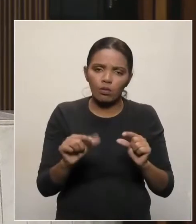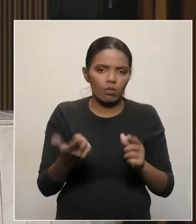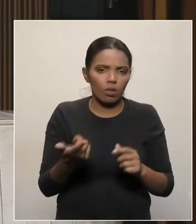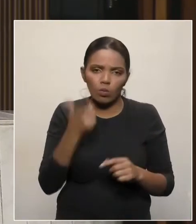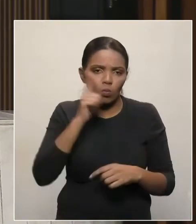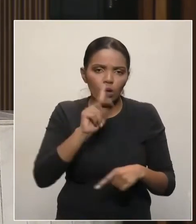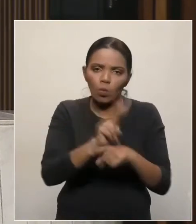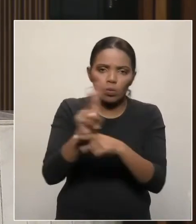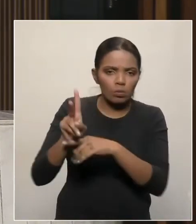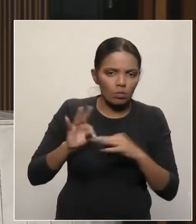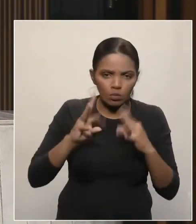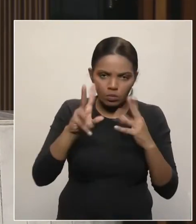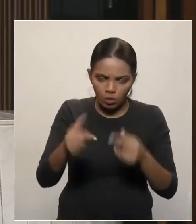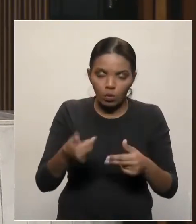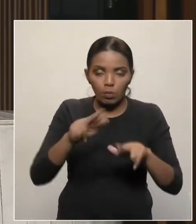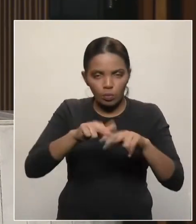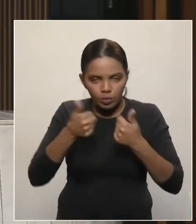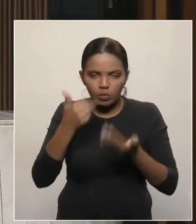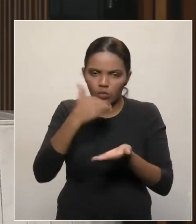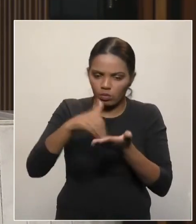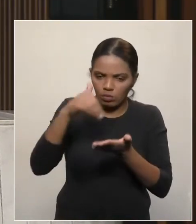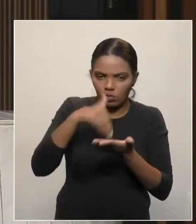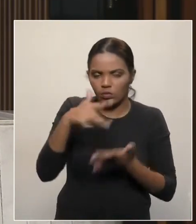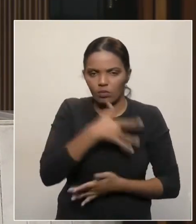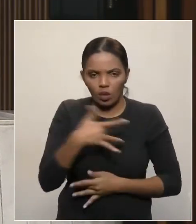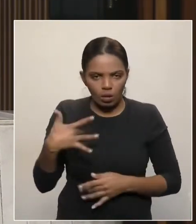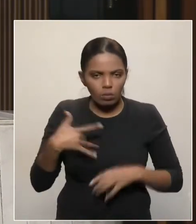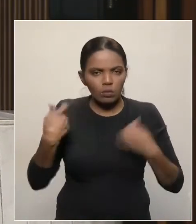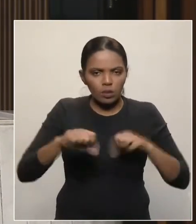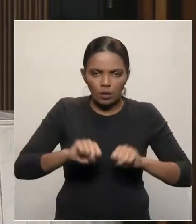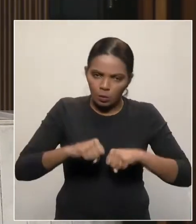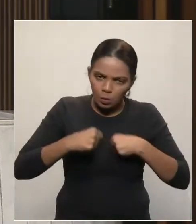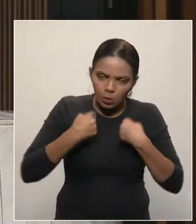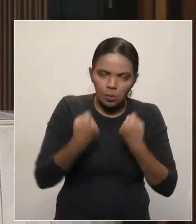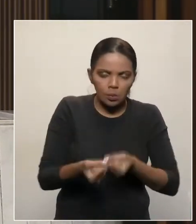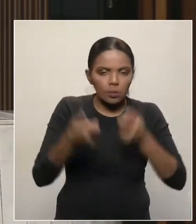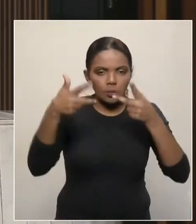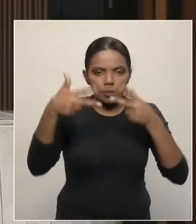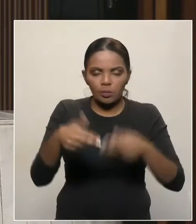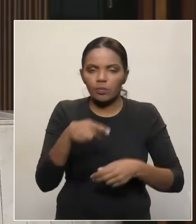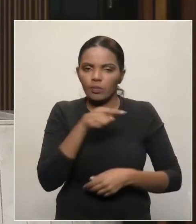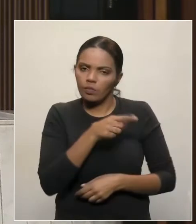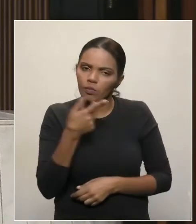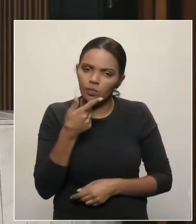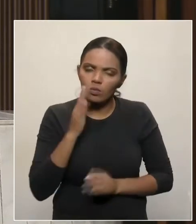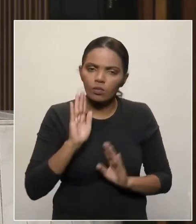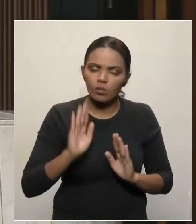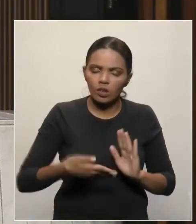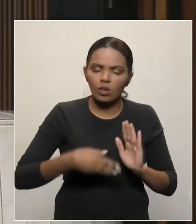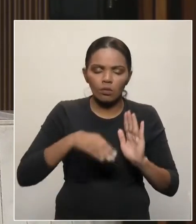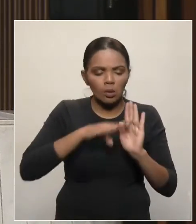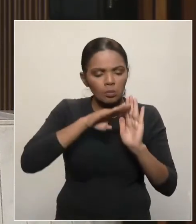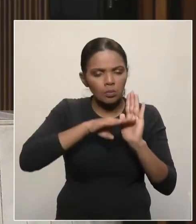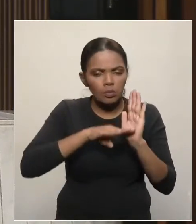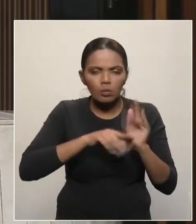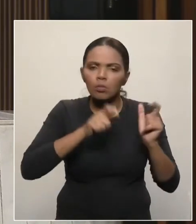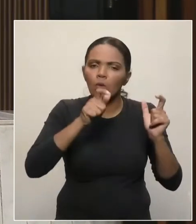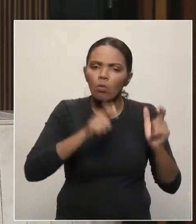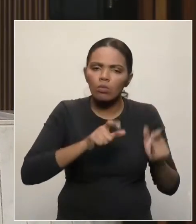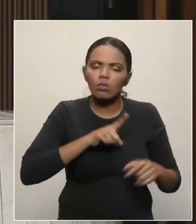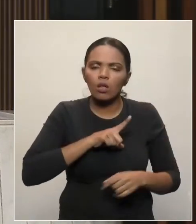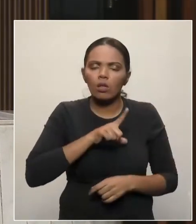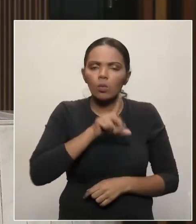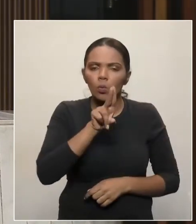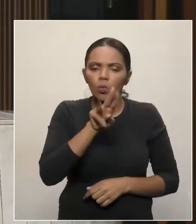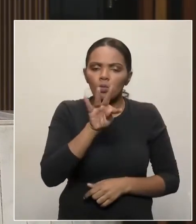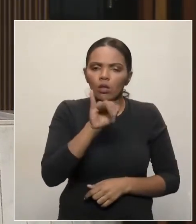Portanto, a Secretaria de Saúde tem que fazer um esforço, como colocado aqui, elencar os leitos de UTI